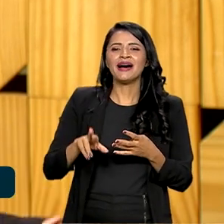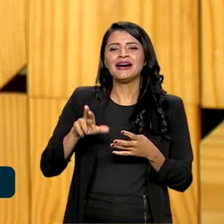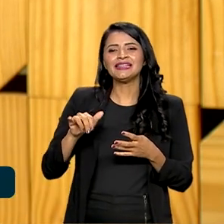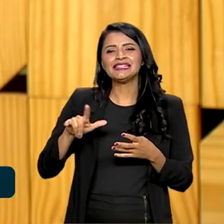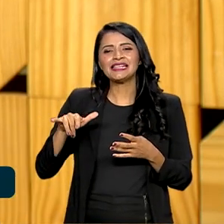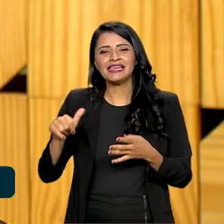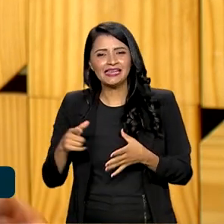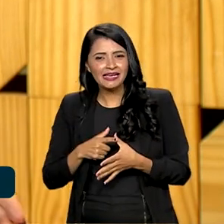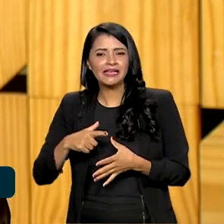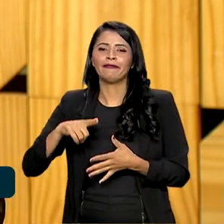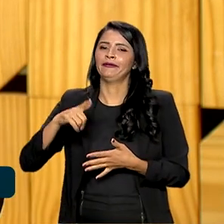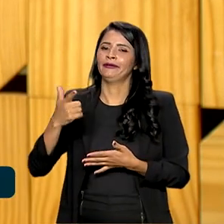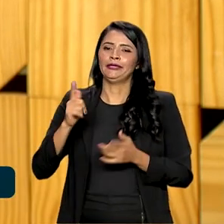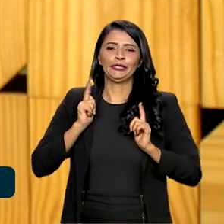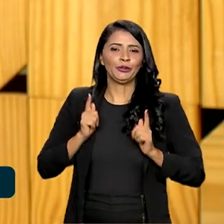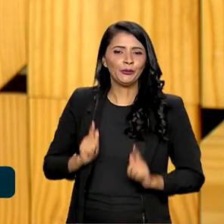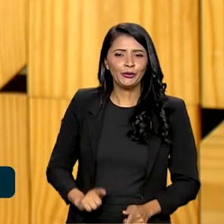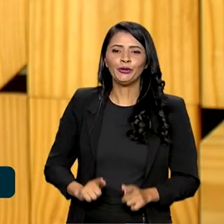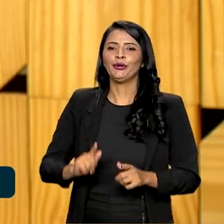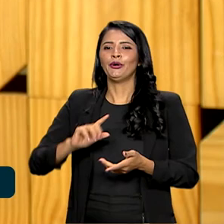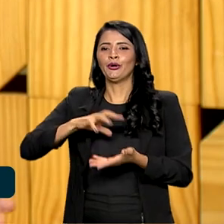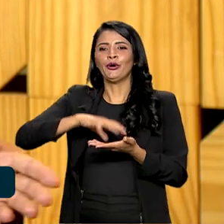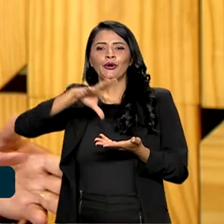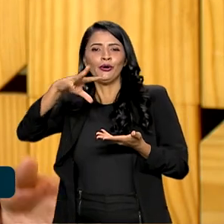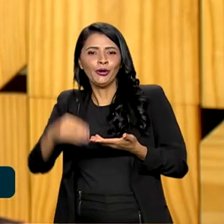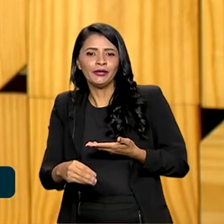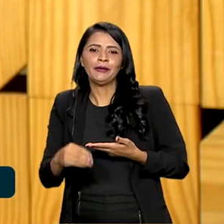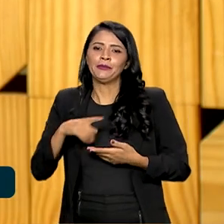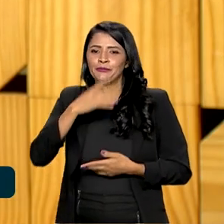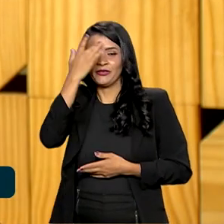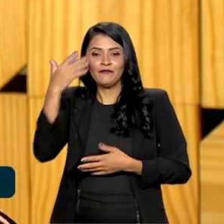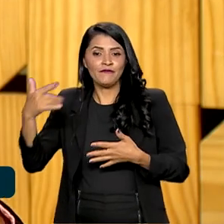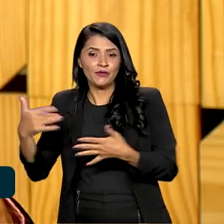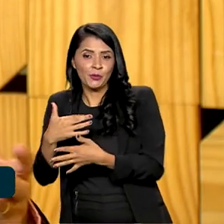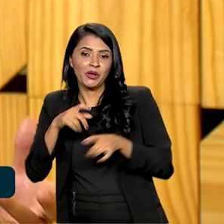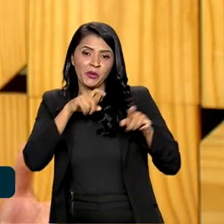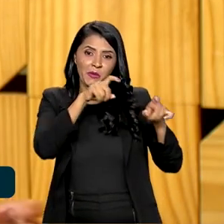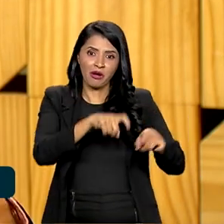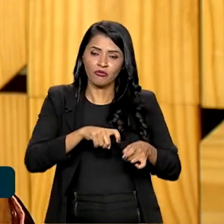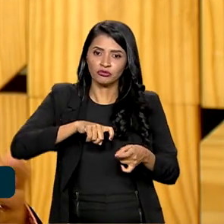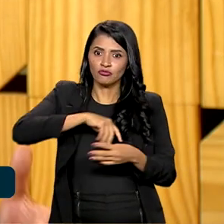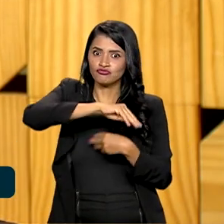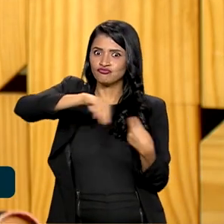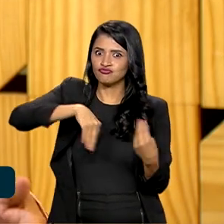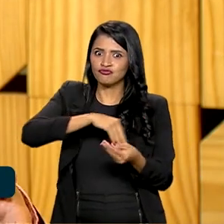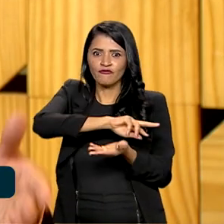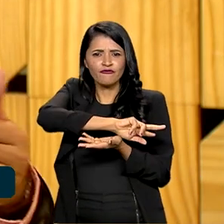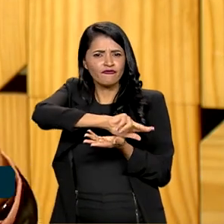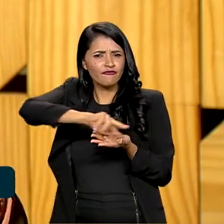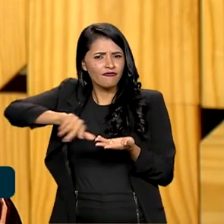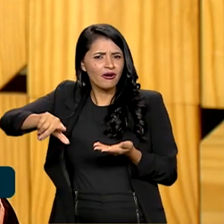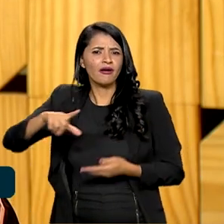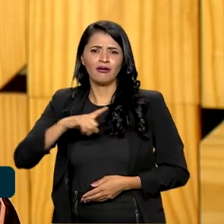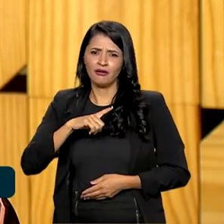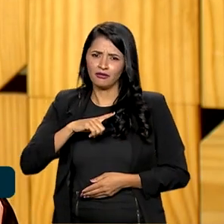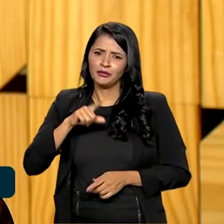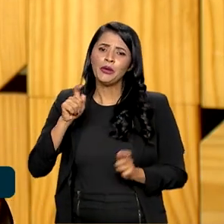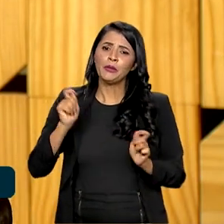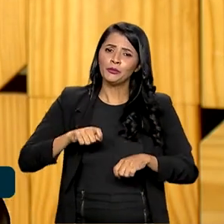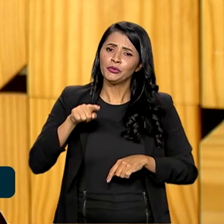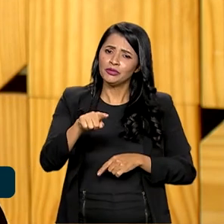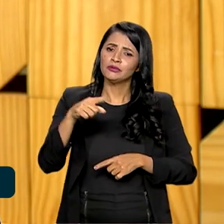quilombolas, por populações que vivem em áreas urbanas e rurais. Então, ela tem uma dimensão múltipla. É por isso que essa